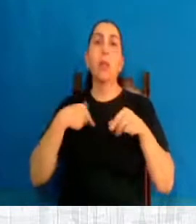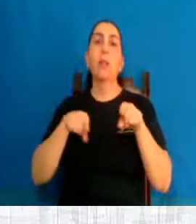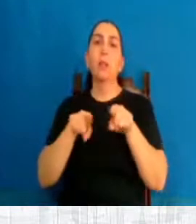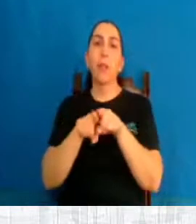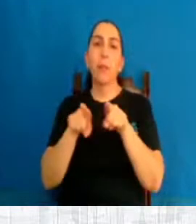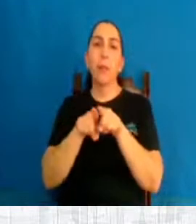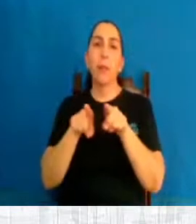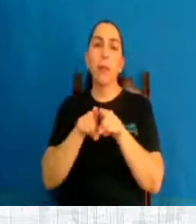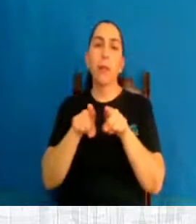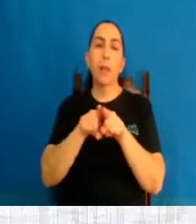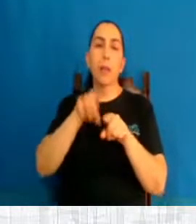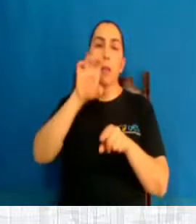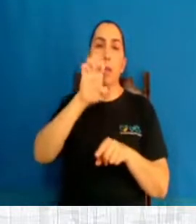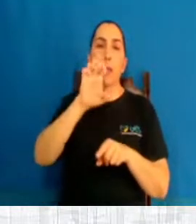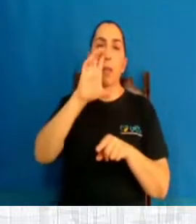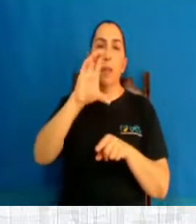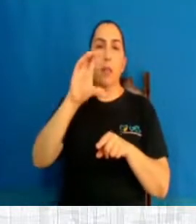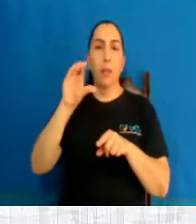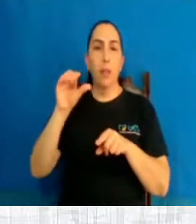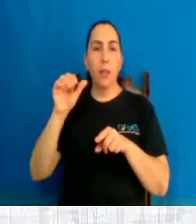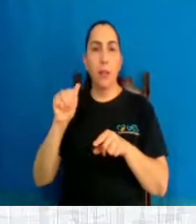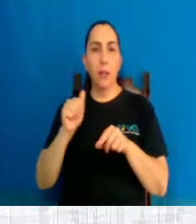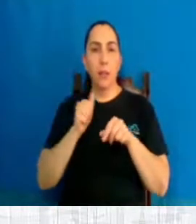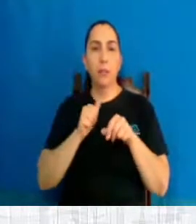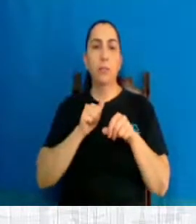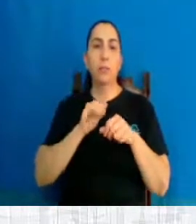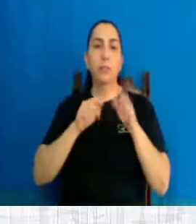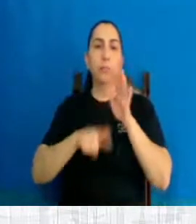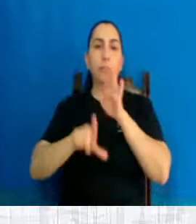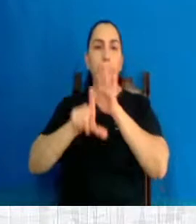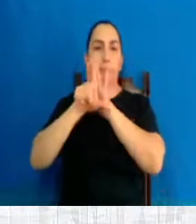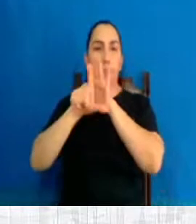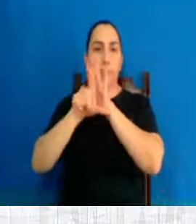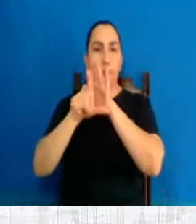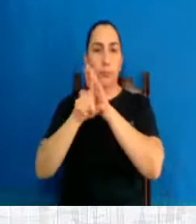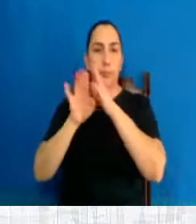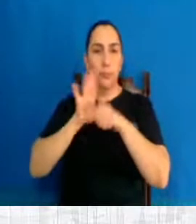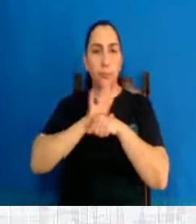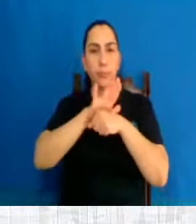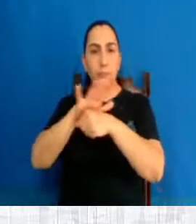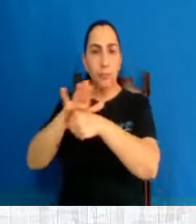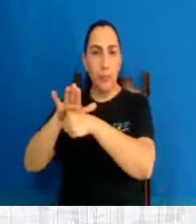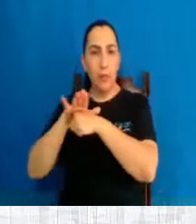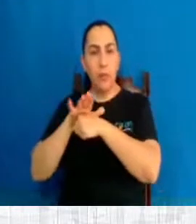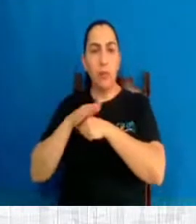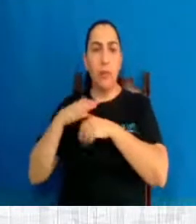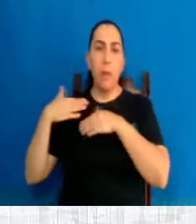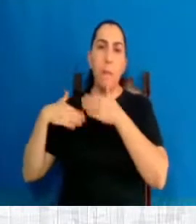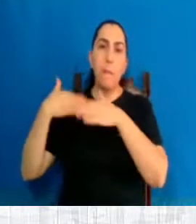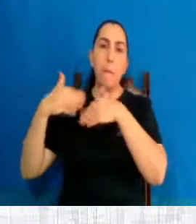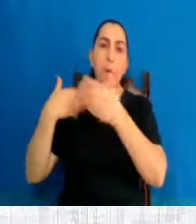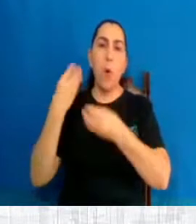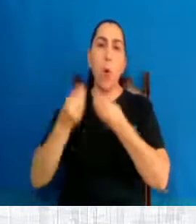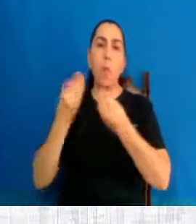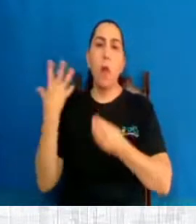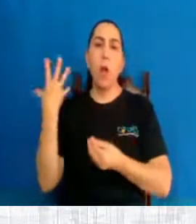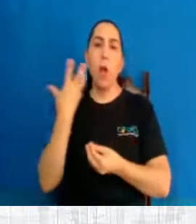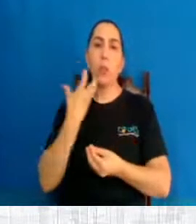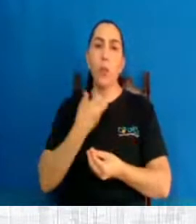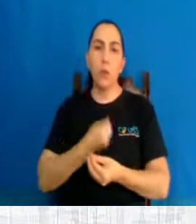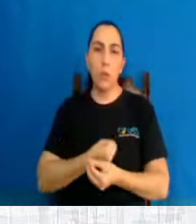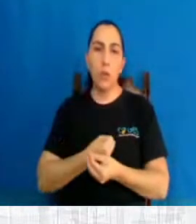Adolescente, que protege a adoção direta e agilizá-la, não é? A gente ajudar também nos processos de adoção direta. Ampliar a rede